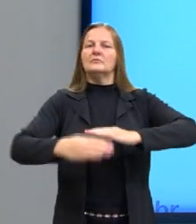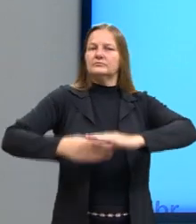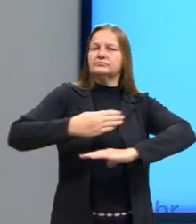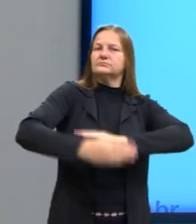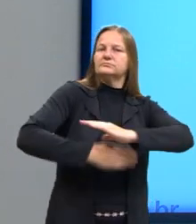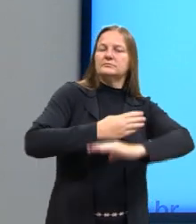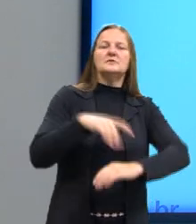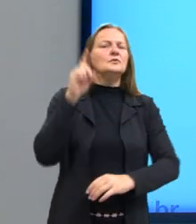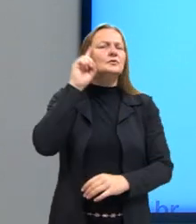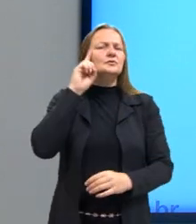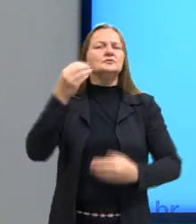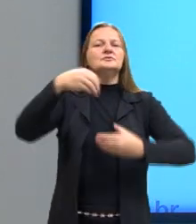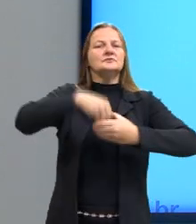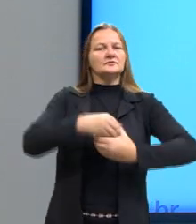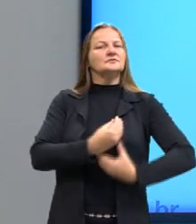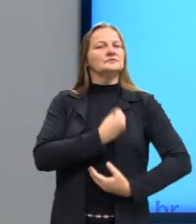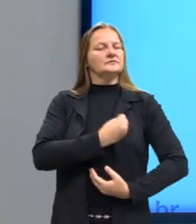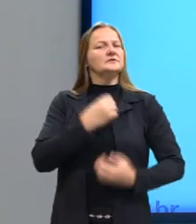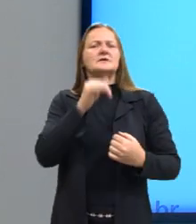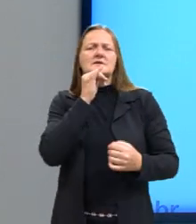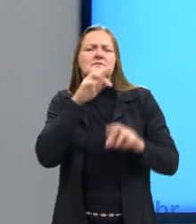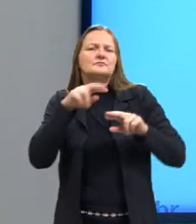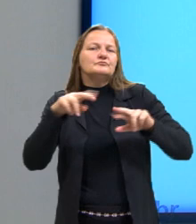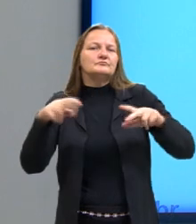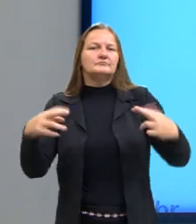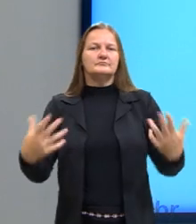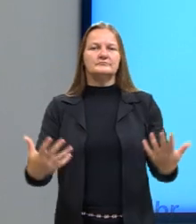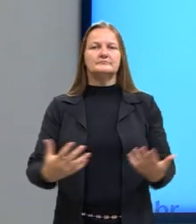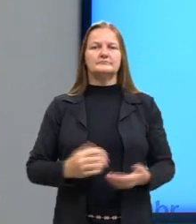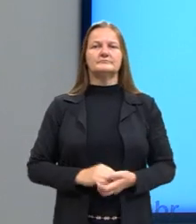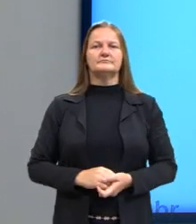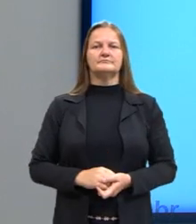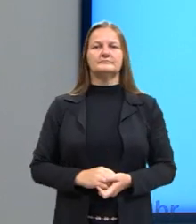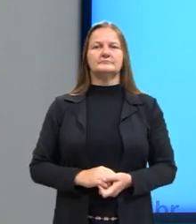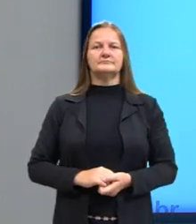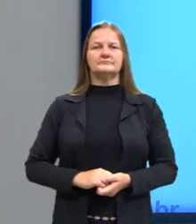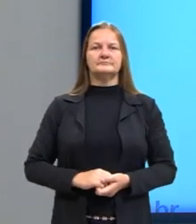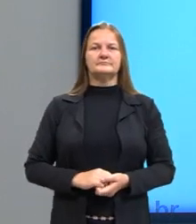nosso dia a dia, apresenta diversos exemplos de sais comuns que tem.